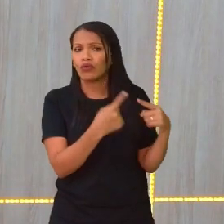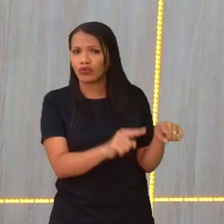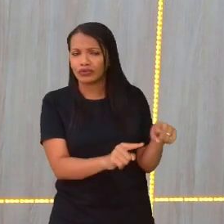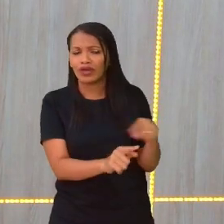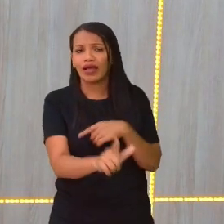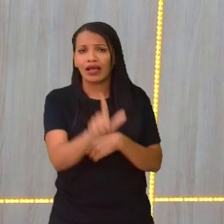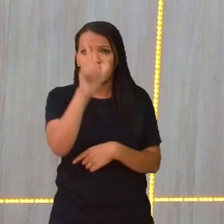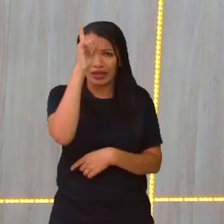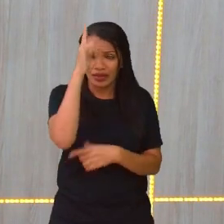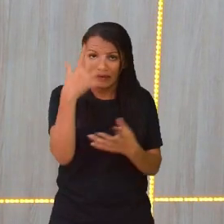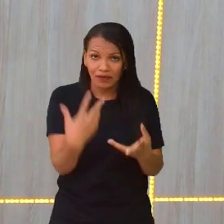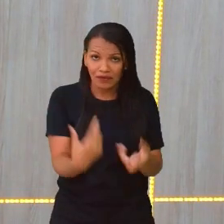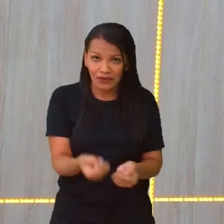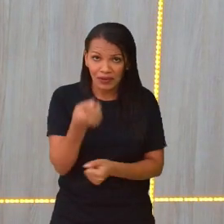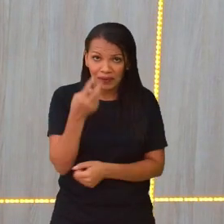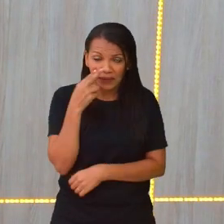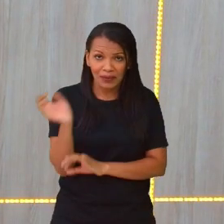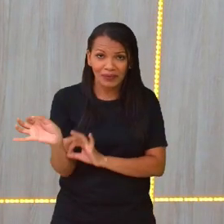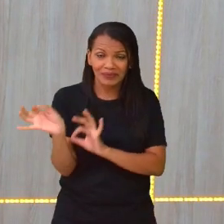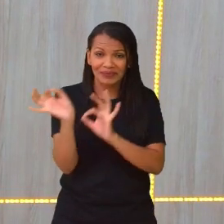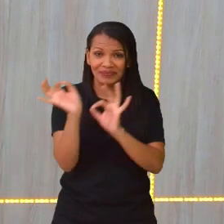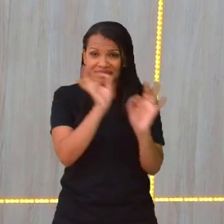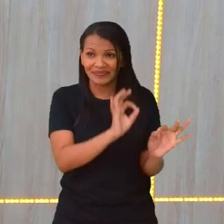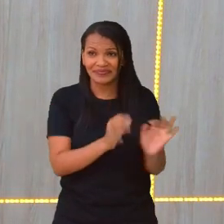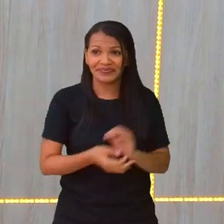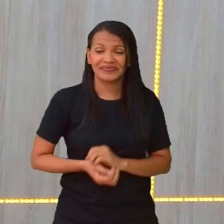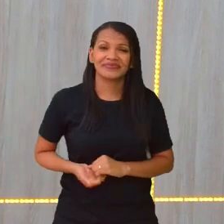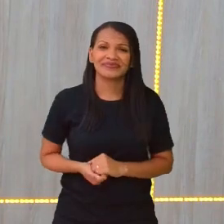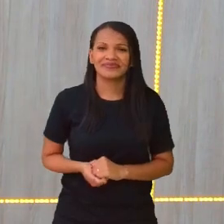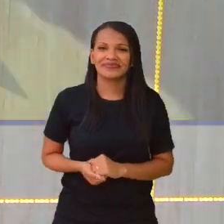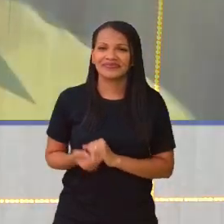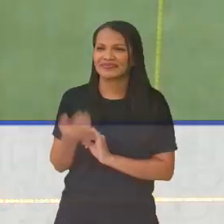feridas. Então a gente vai assistir a esse gol, tá certo? Vambora.